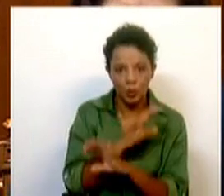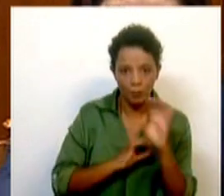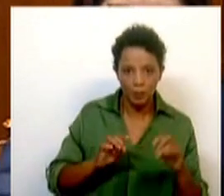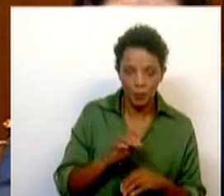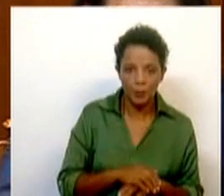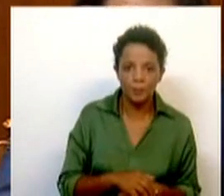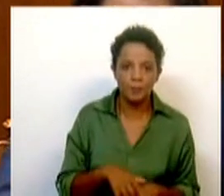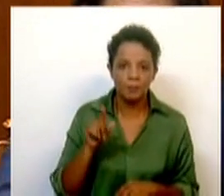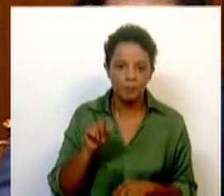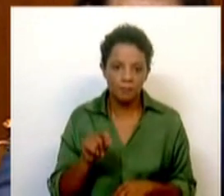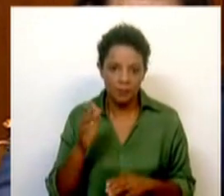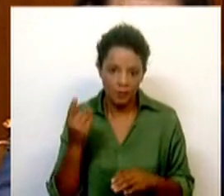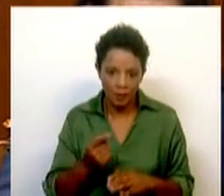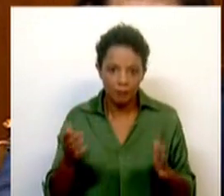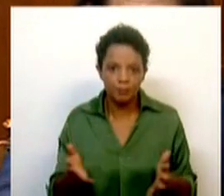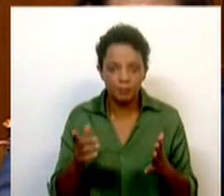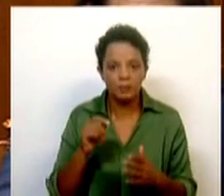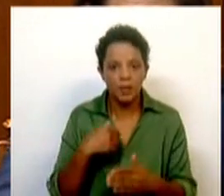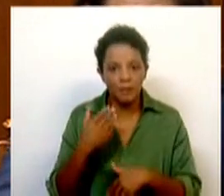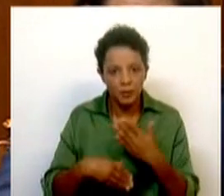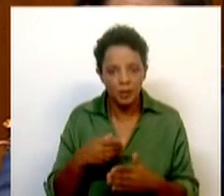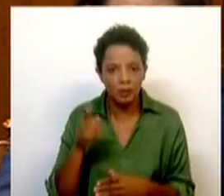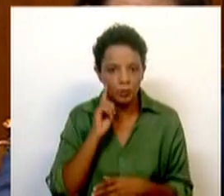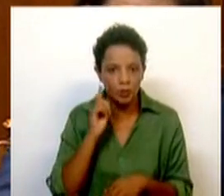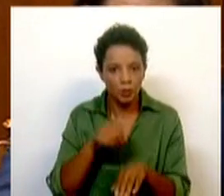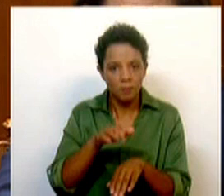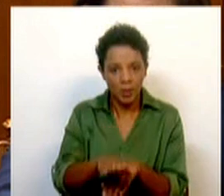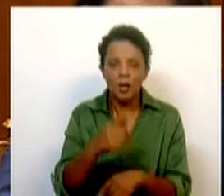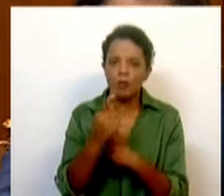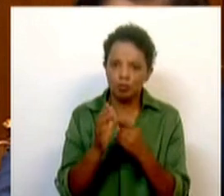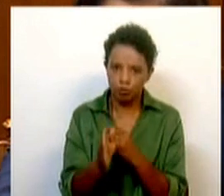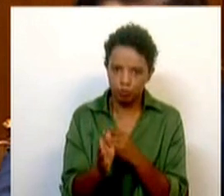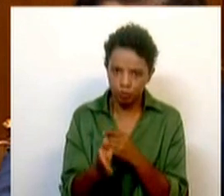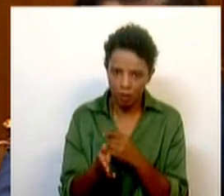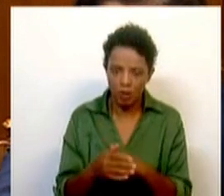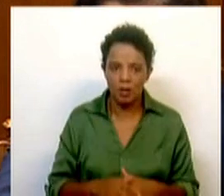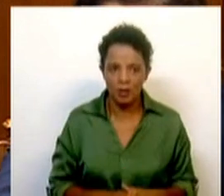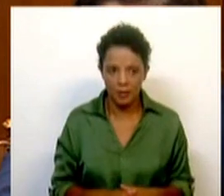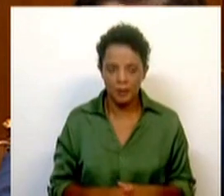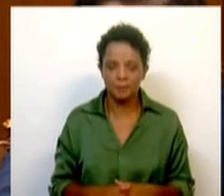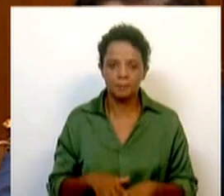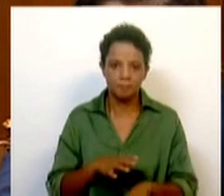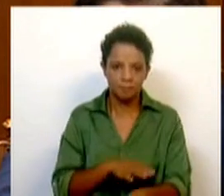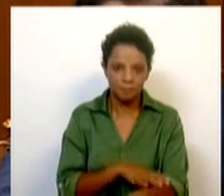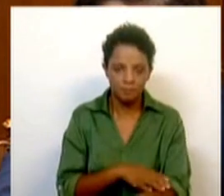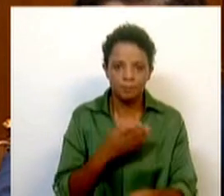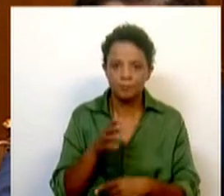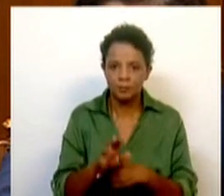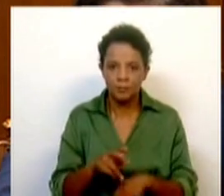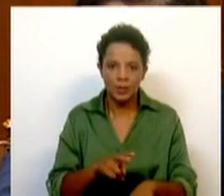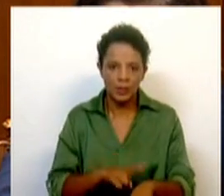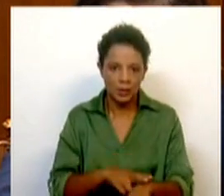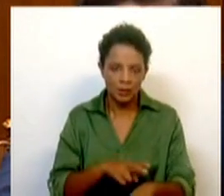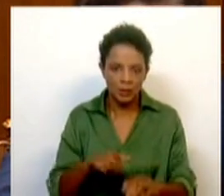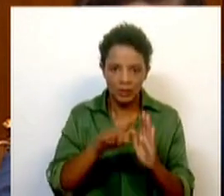ser estimulada e devemos avançar e dar passos significativos. Alguns foram dados ao longo deste mandato, com uma diretiva